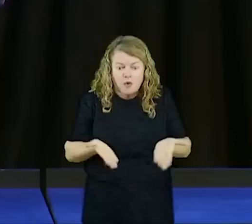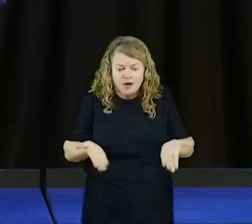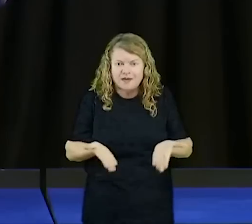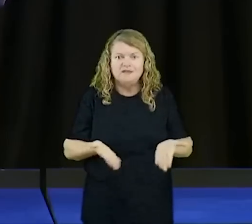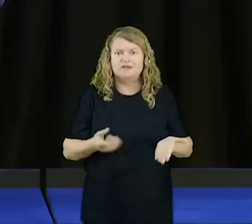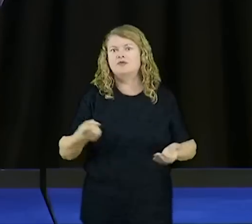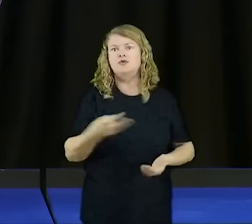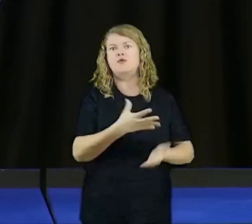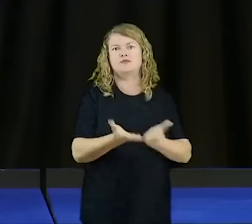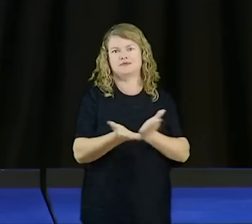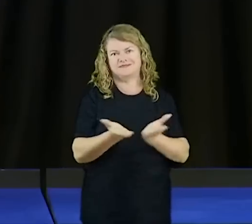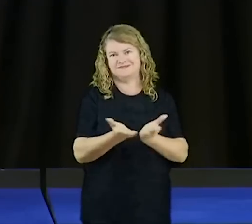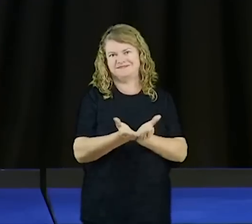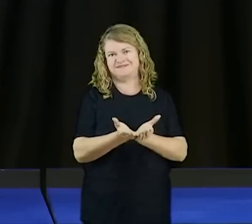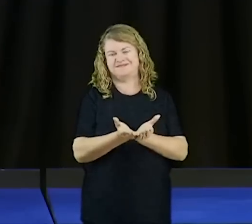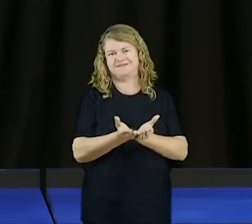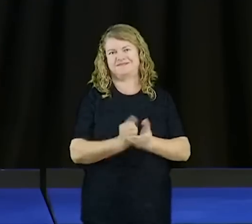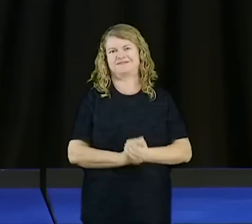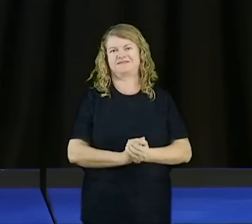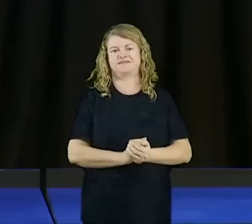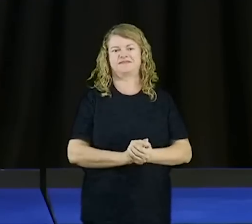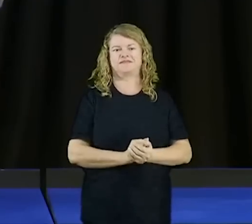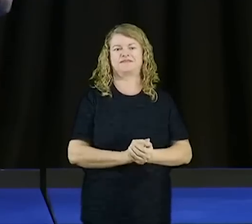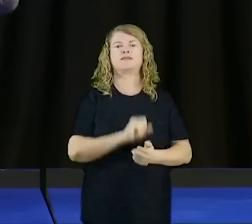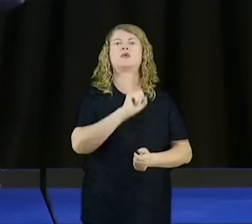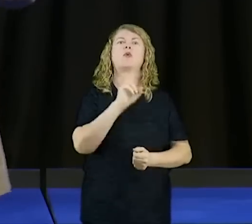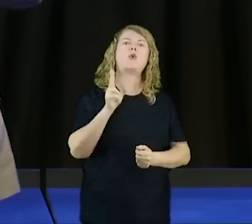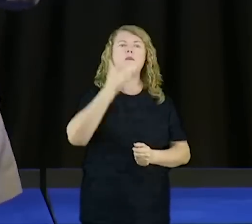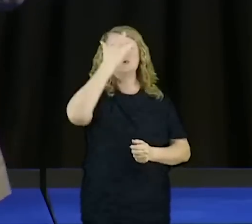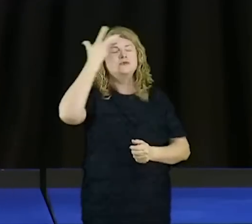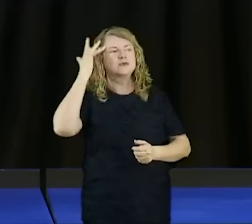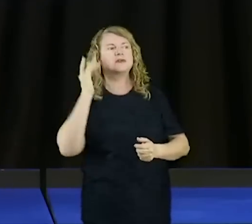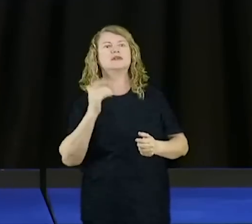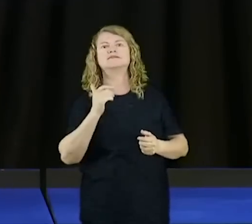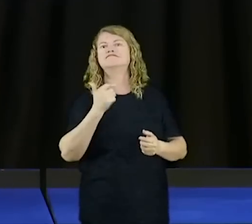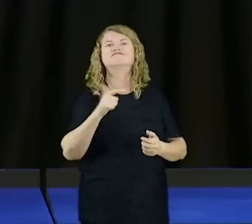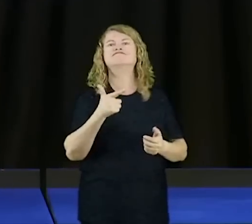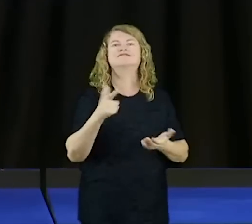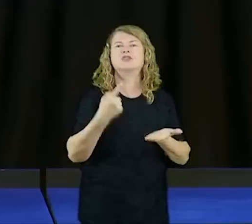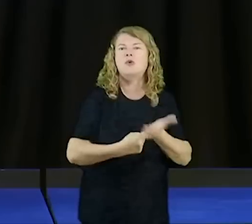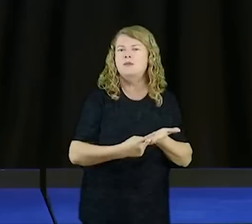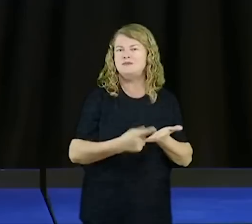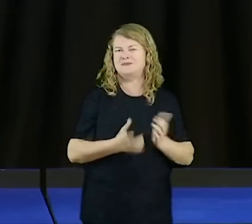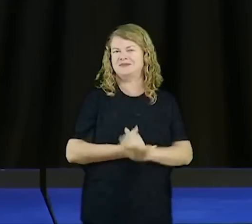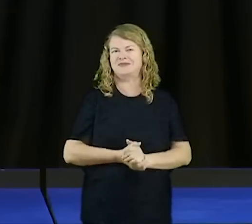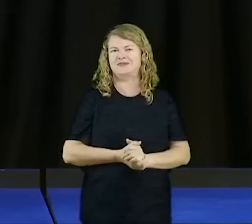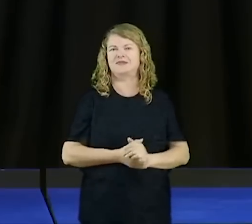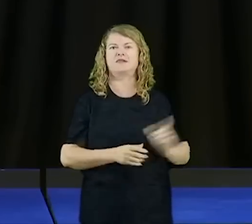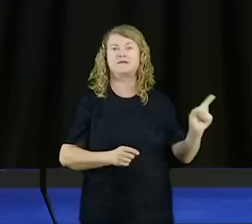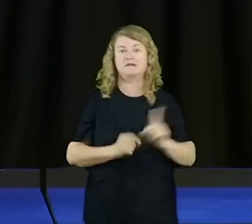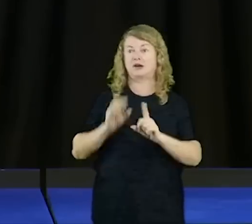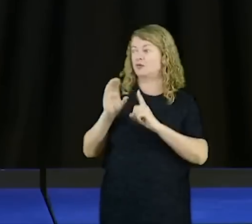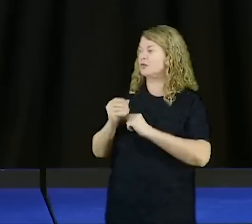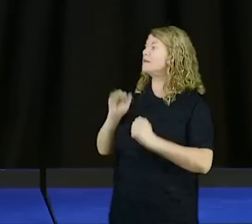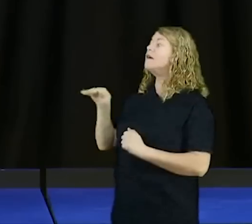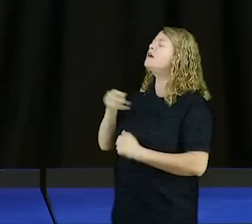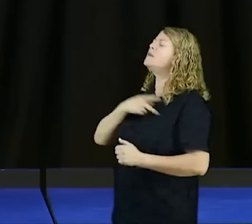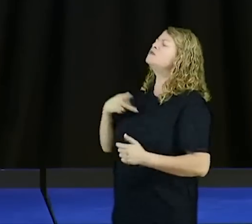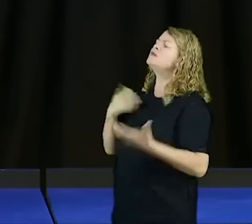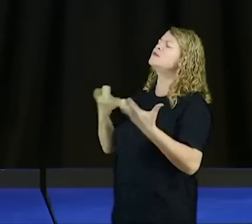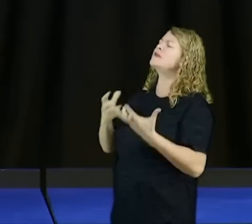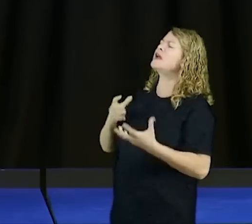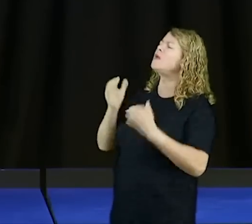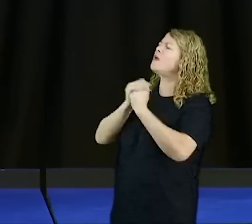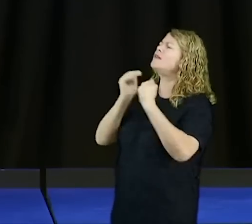pessoas descomprometidas com o Evangelho, é a pessoa que vem em um culto, não pastor, quero que você faça aquela oração forte, aí fica mais um